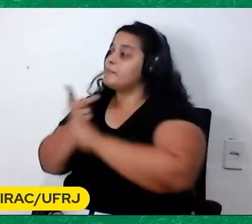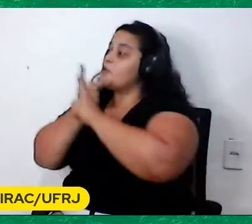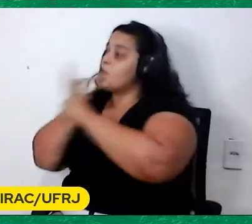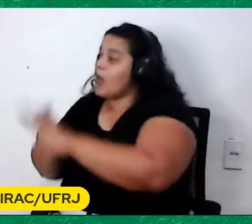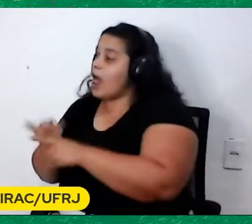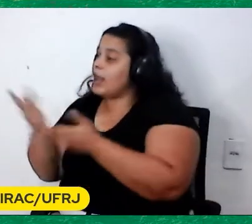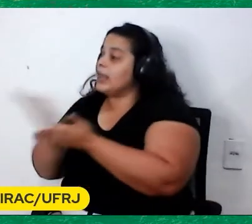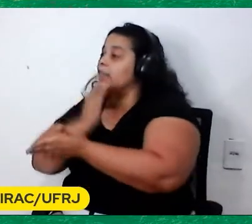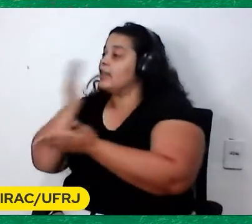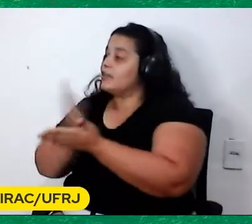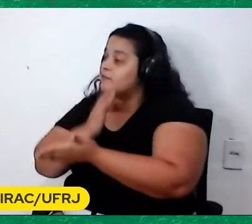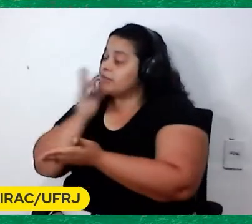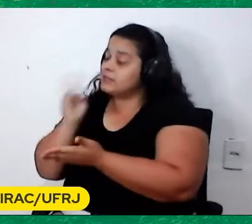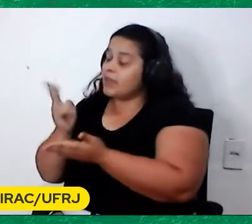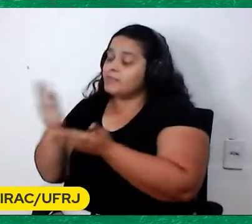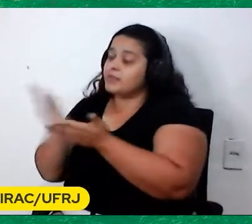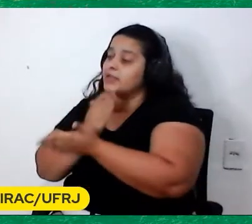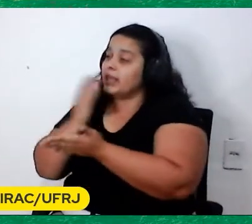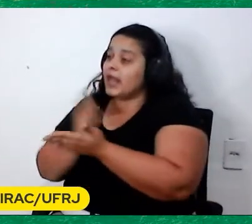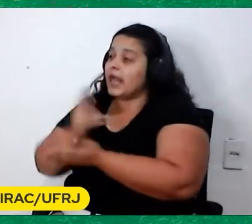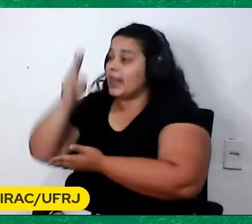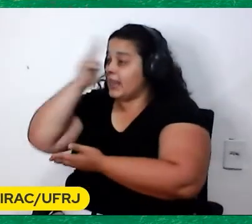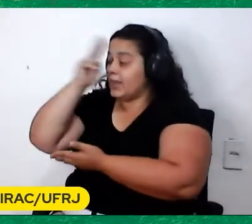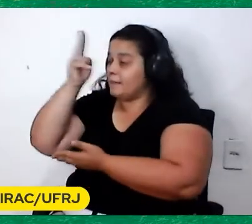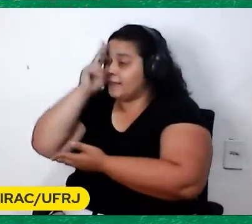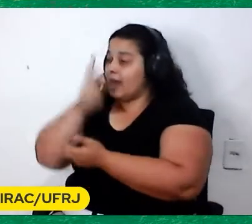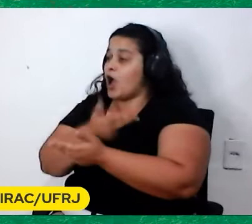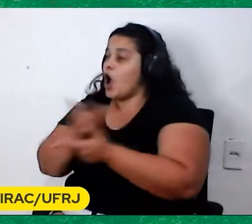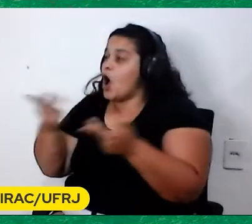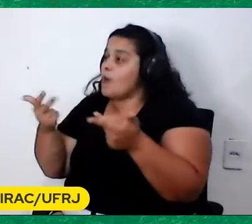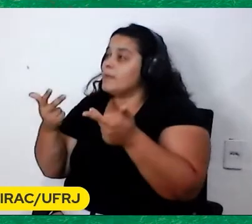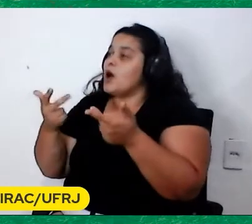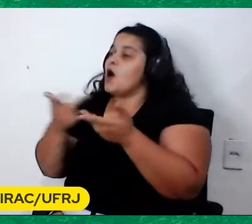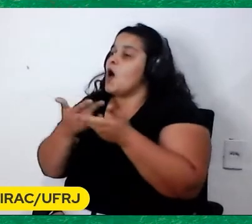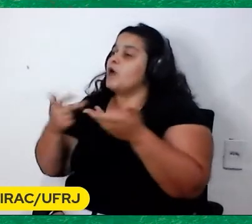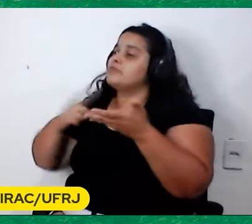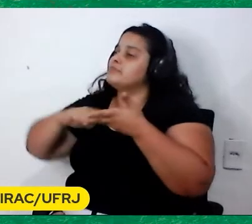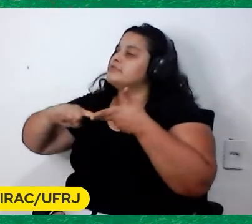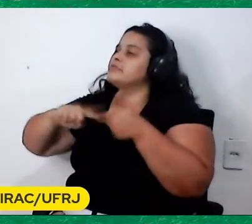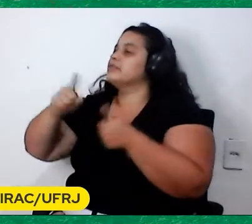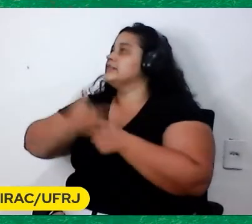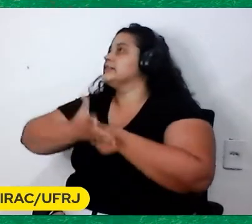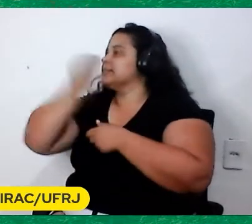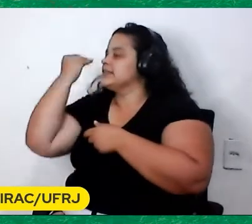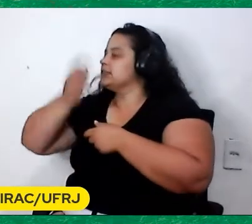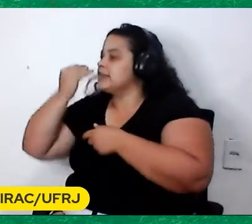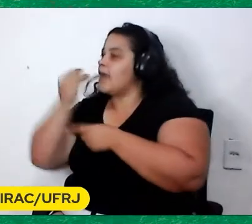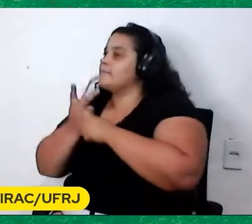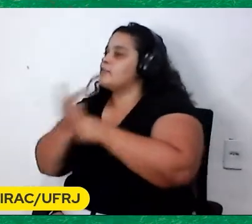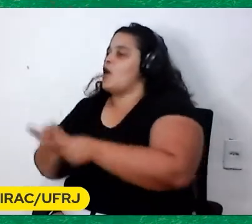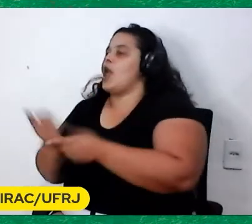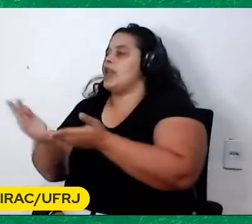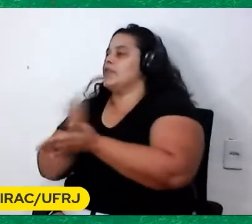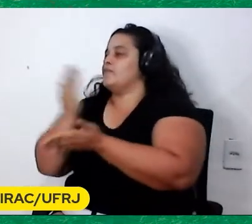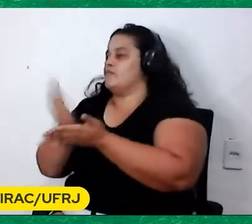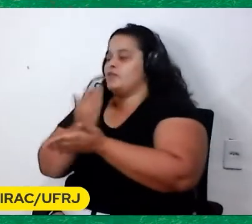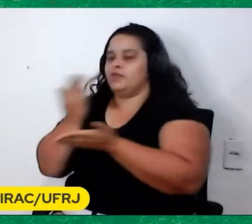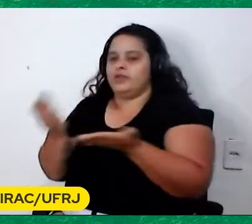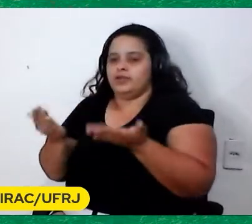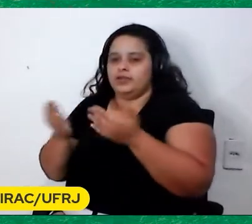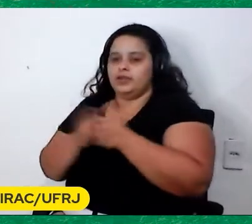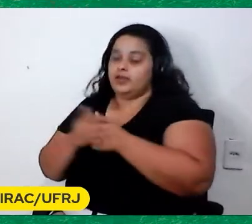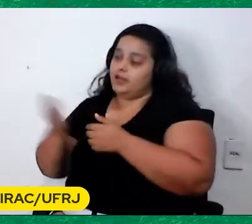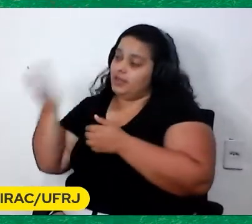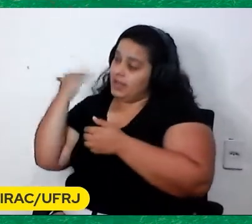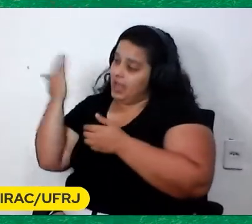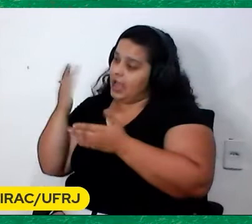Para se lembrar De alguns fatos Que às vezes Ficavam meio esquecidos É verdade Quando nós fizemos O